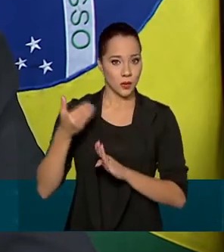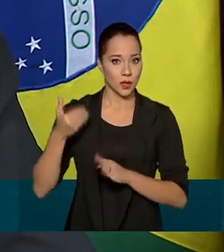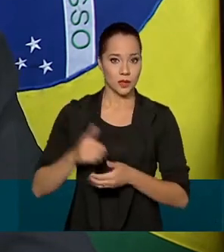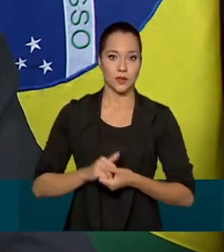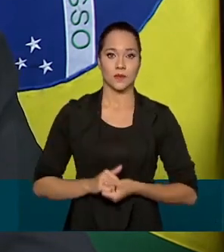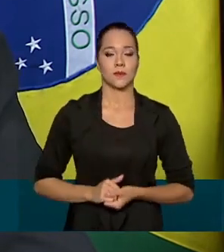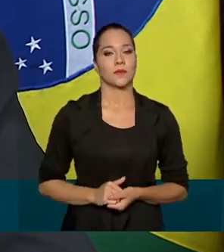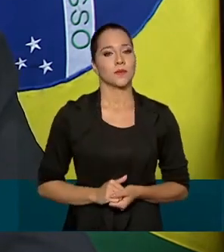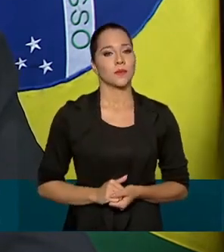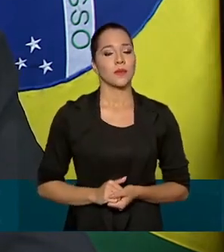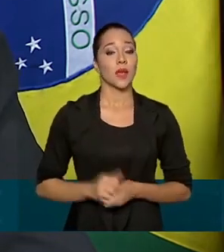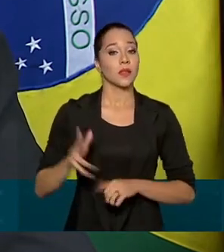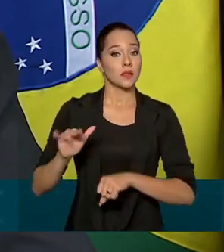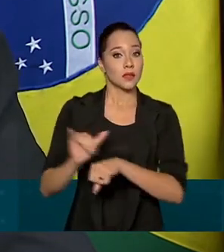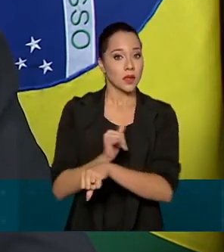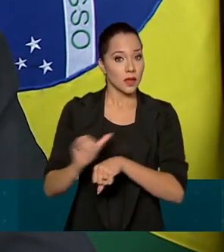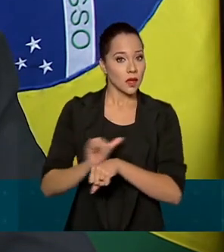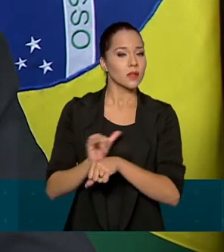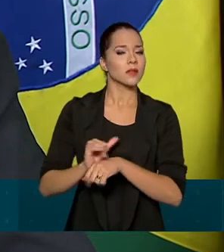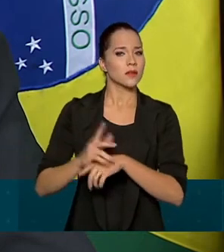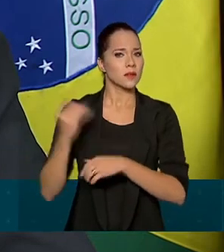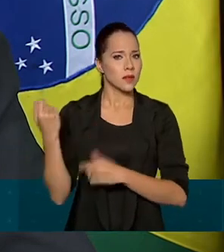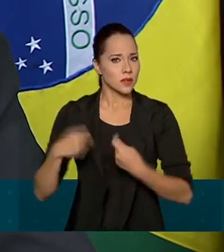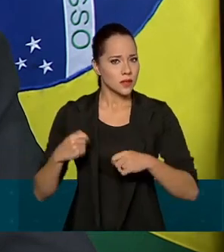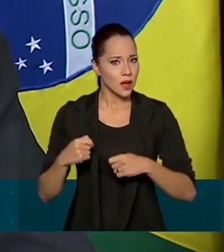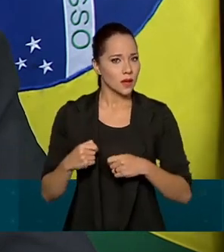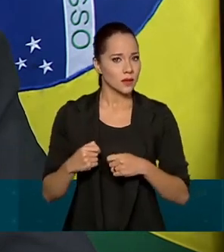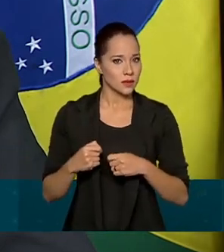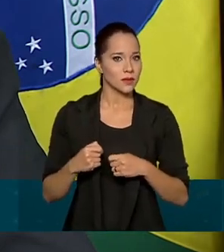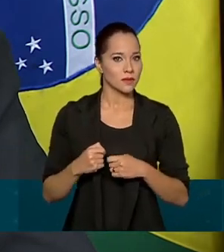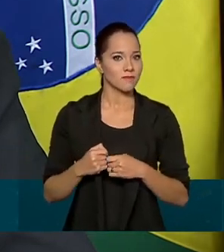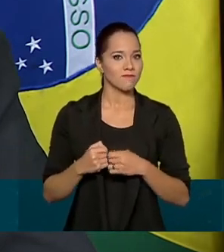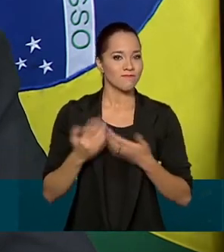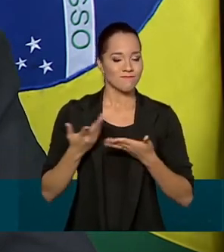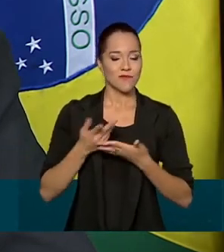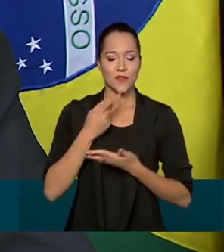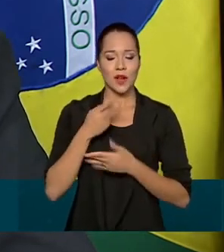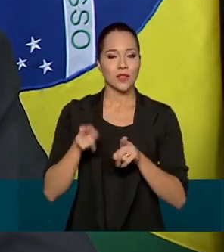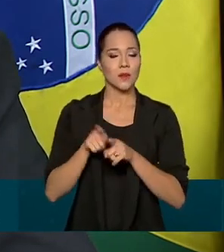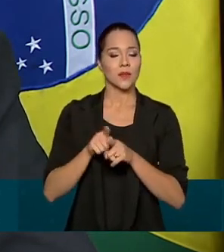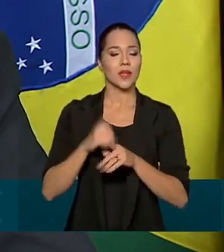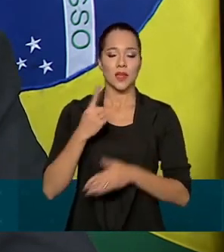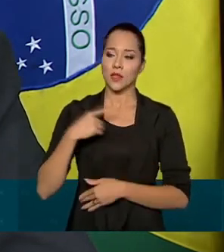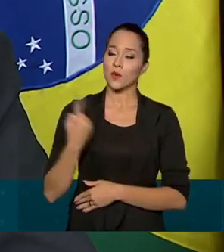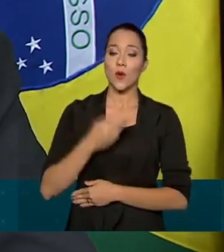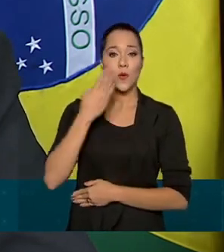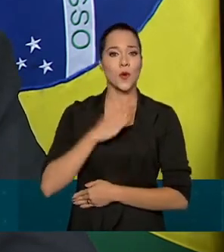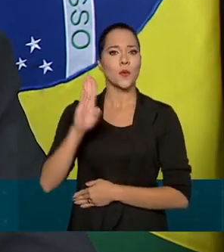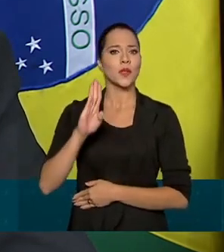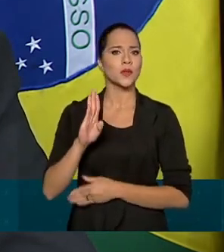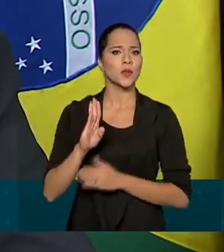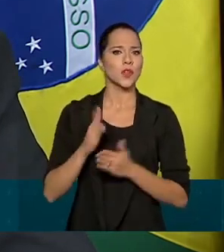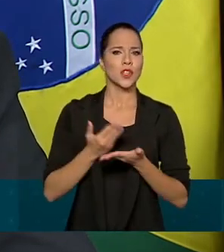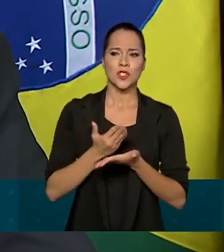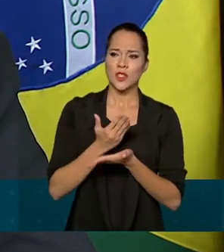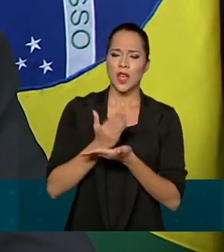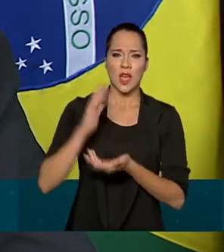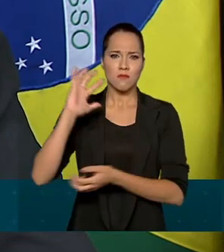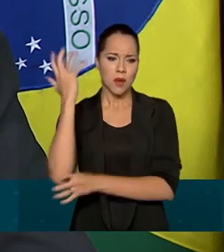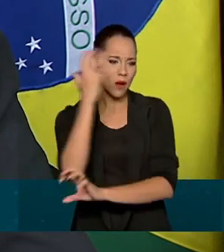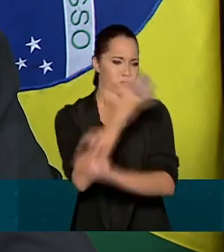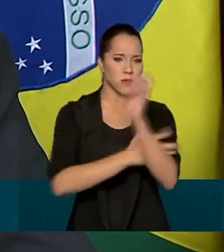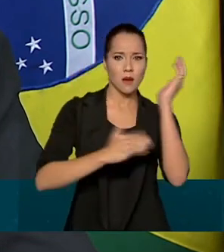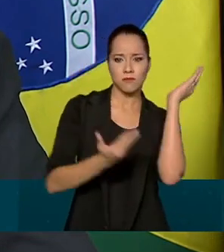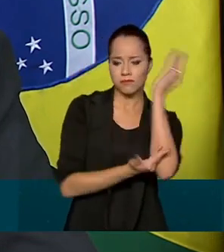Entre as medidas necessárias para tanto, destaco aqui o compromisso de eliminar o desmatamento